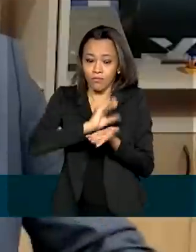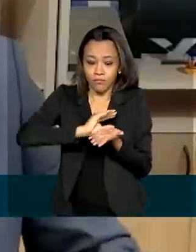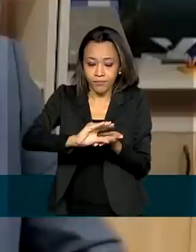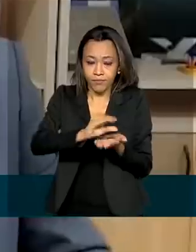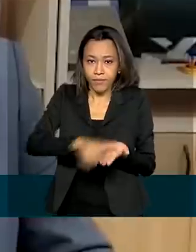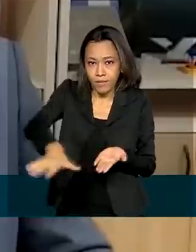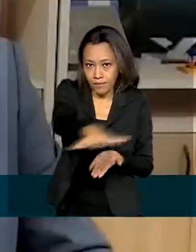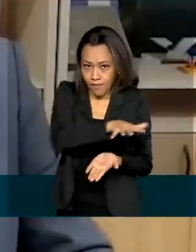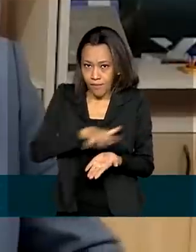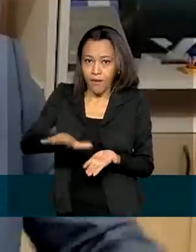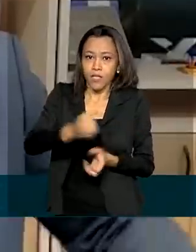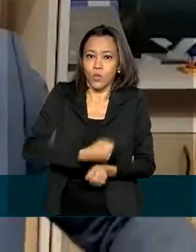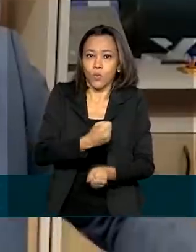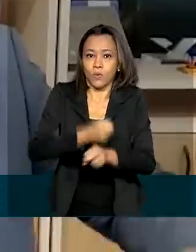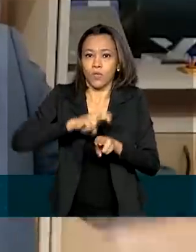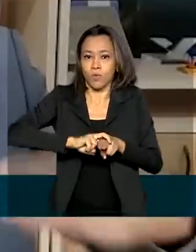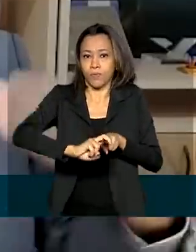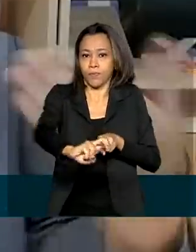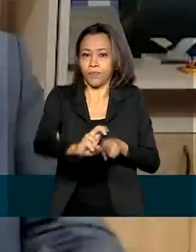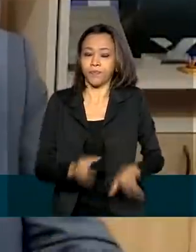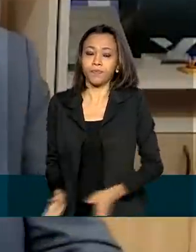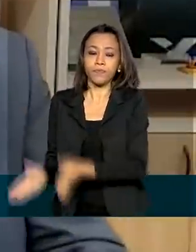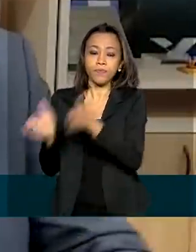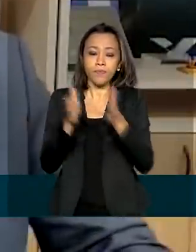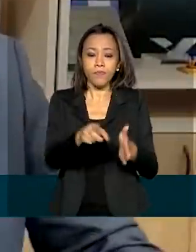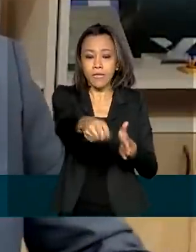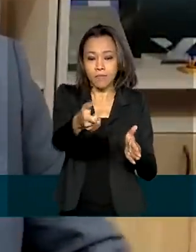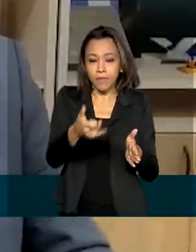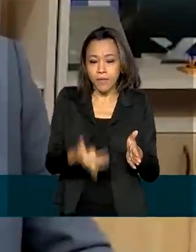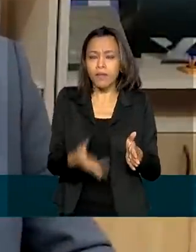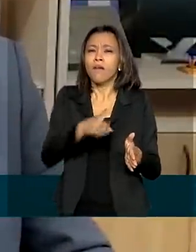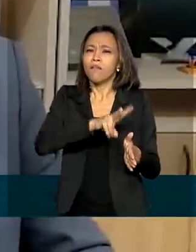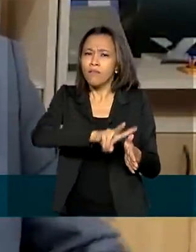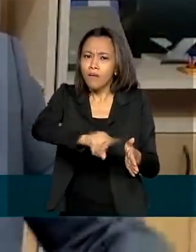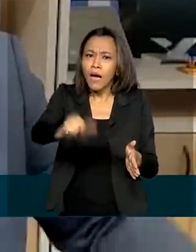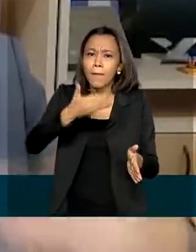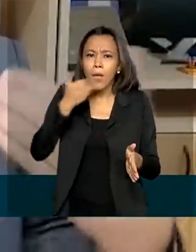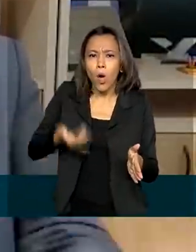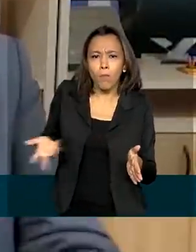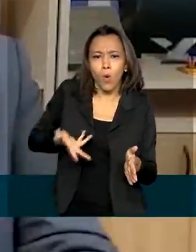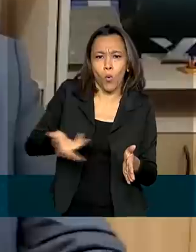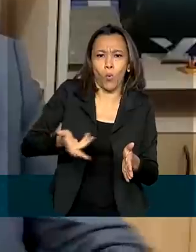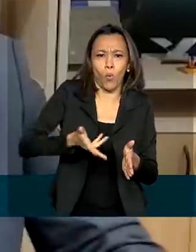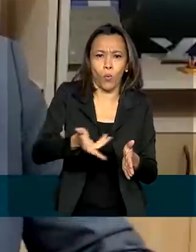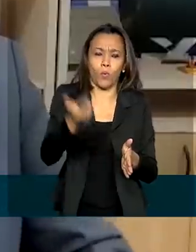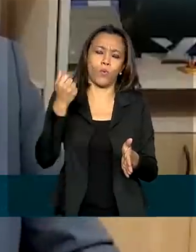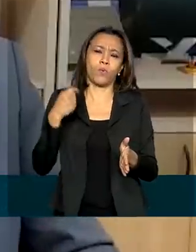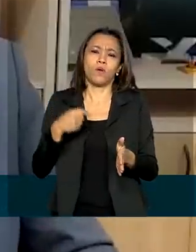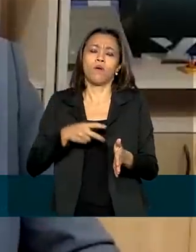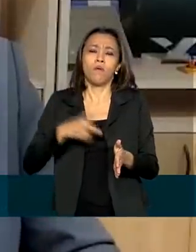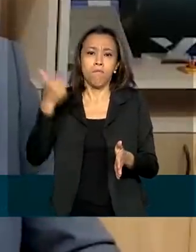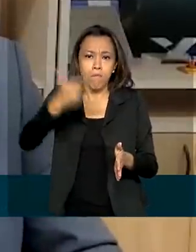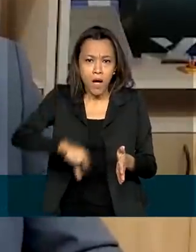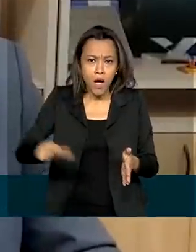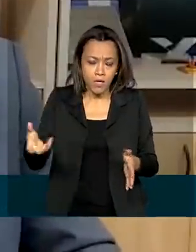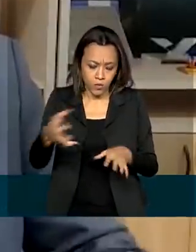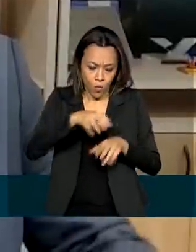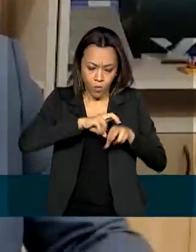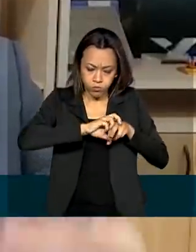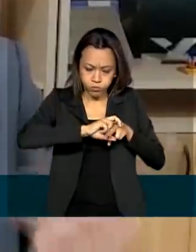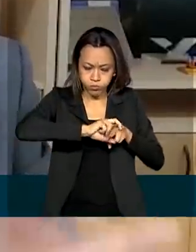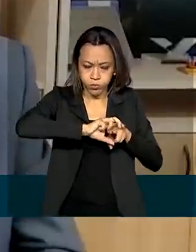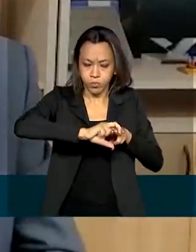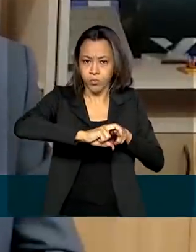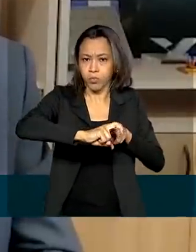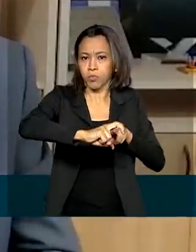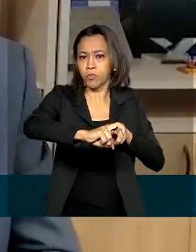Essa modernização que a gente vai dar na malha vai aumentar a velocidade média, aumentar a capacidade dos nossos vagões e